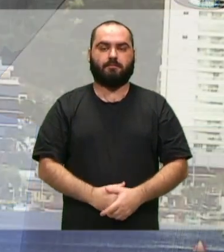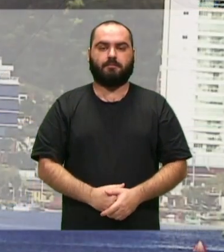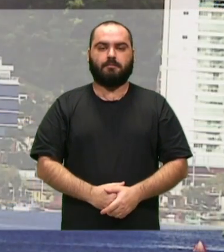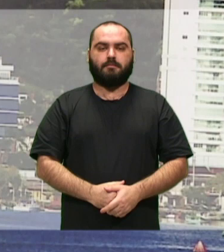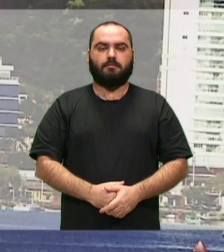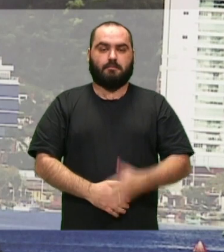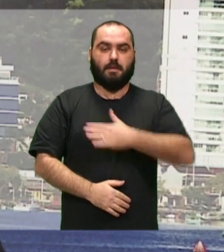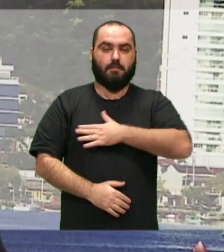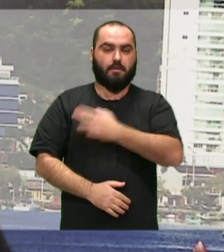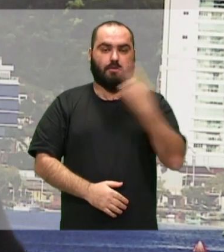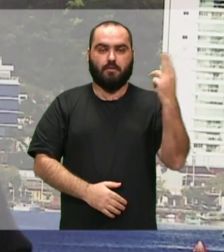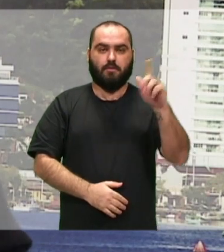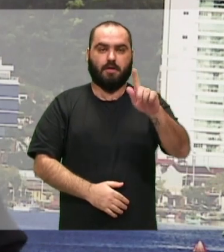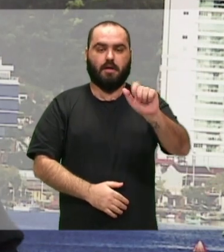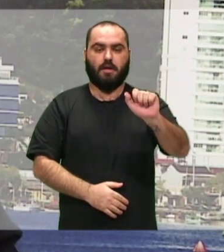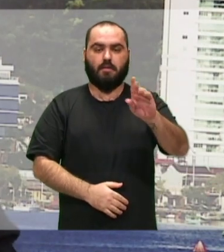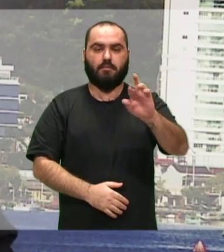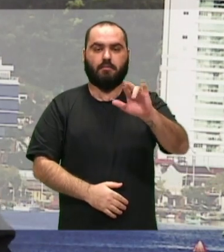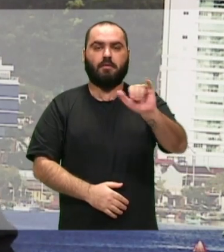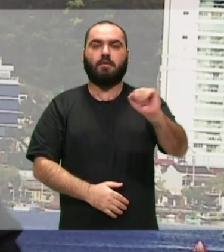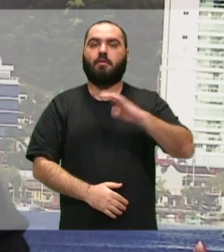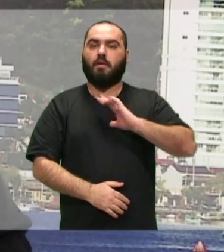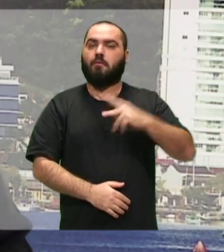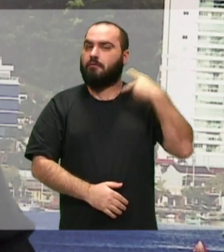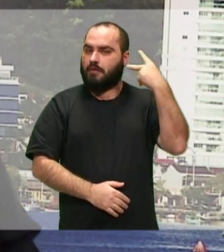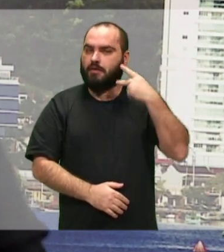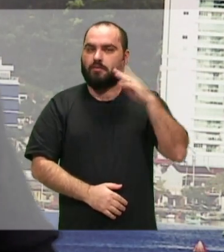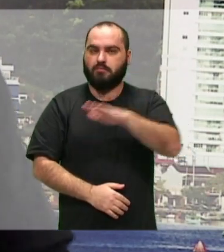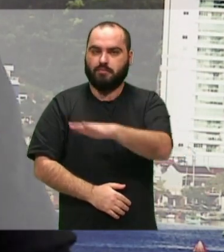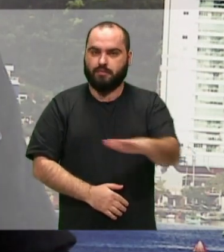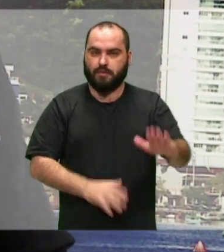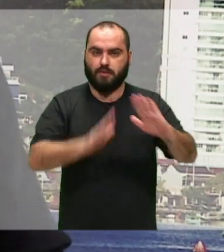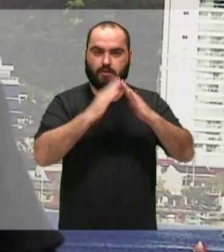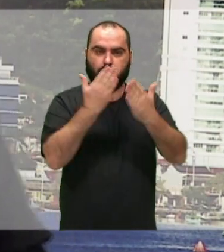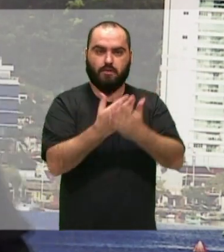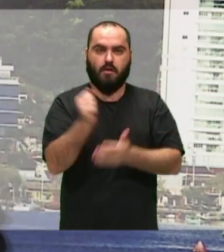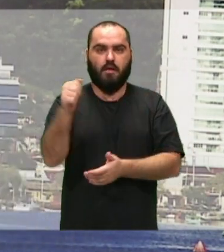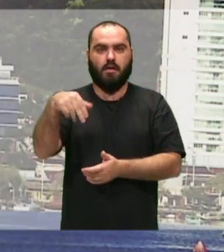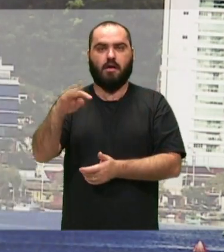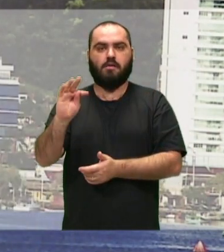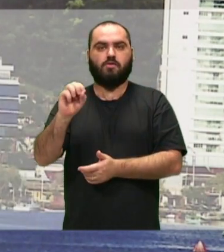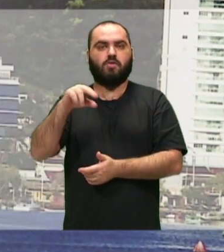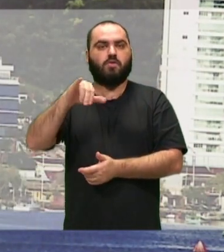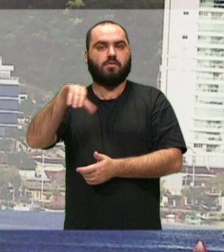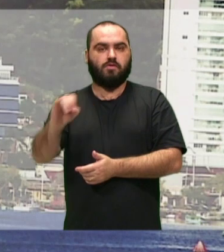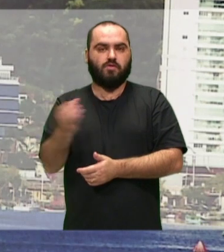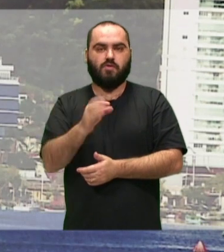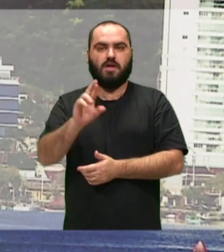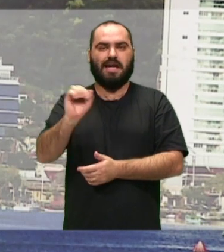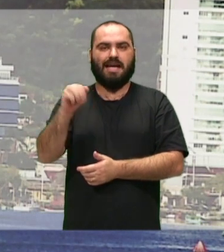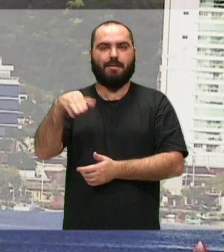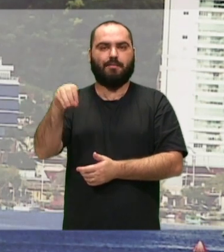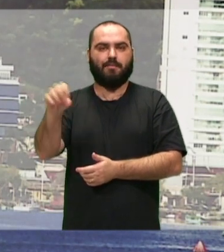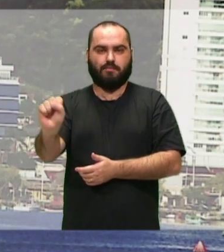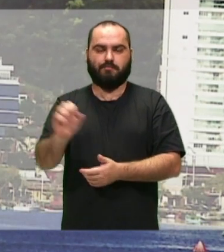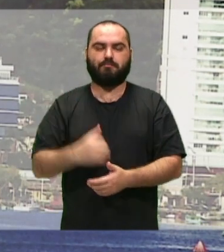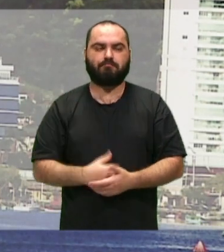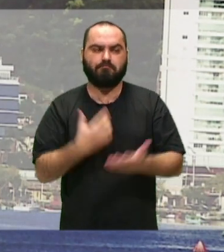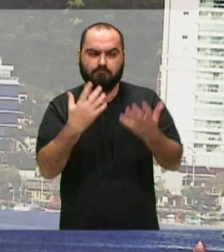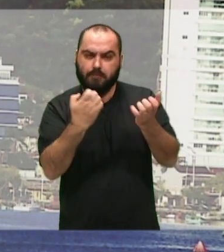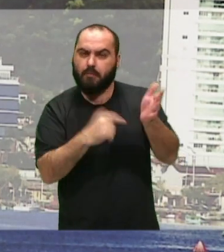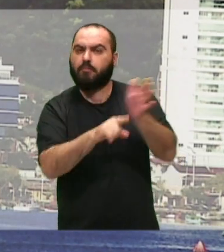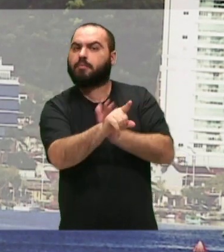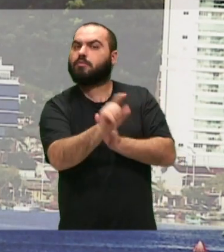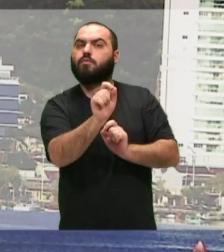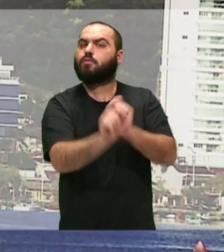Meu nome é Gabriel de Morim Konink, sou vereador mirim, da Escola Basca Antônio Ramos, e eu tenho a pergunta